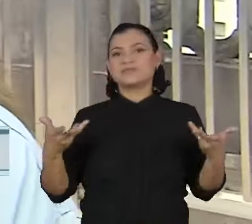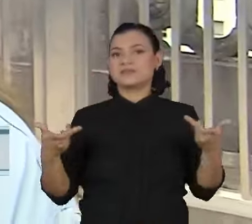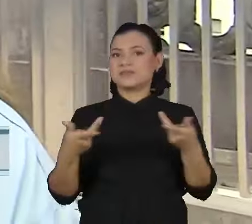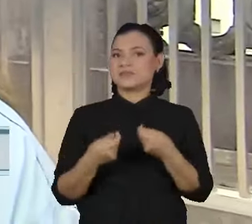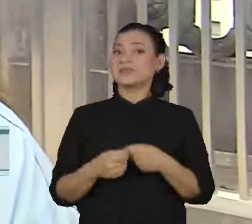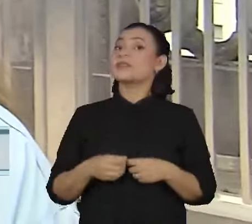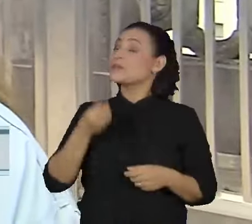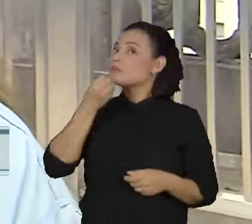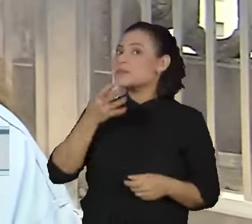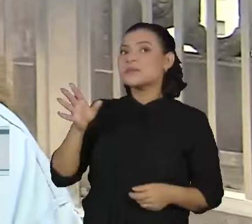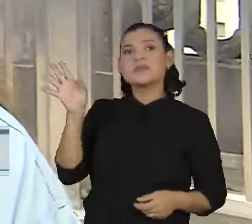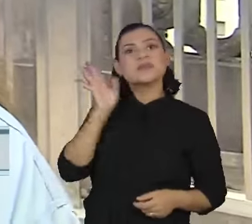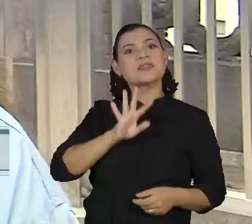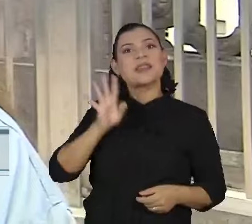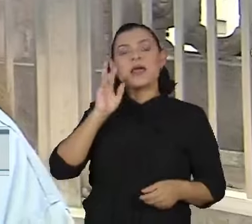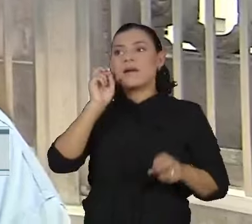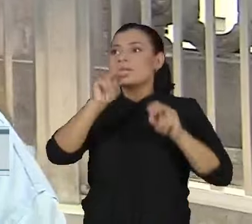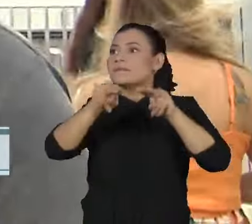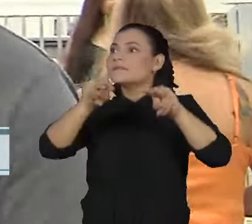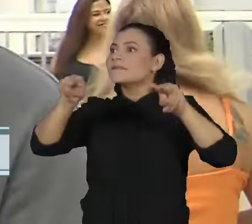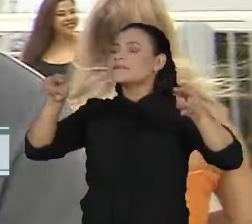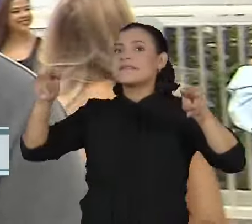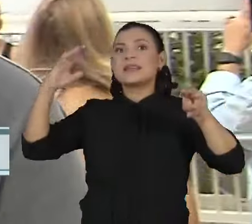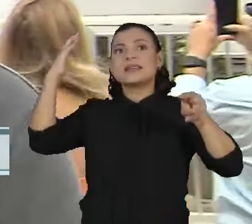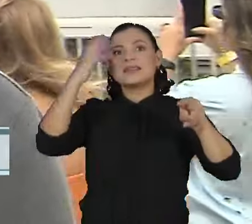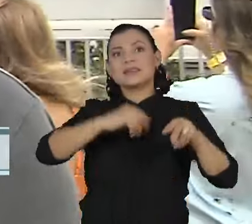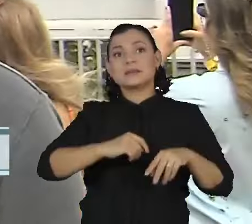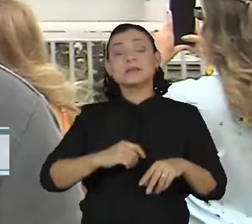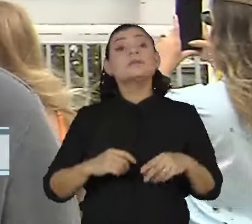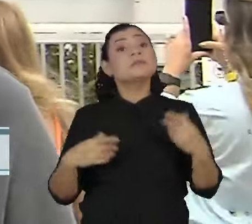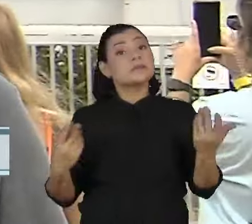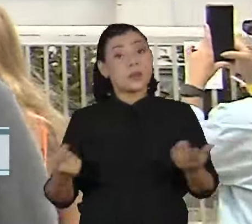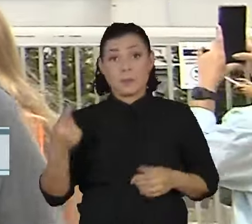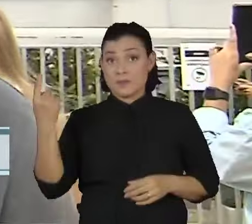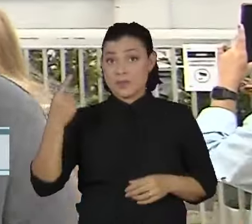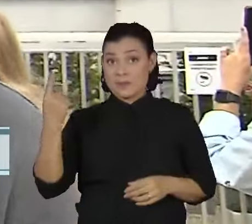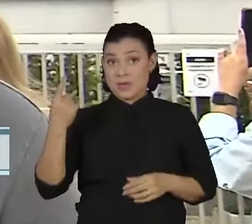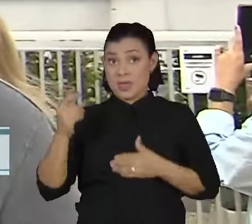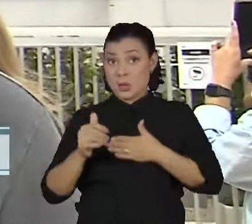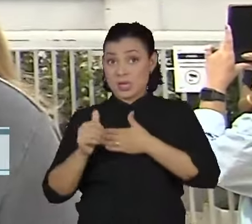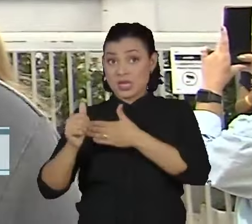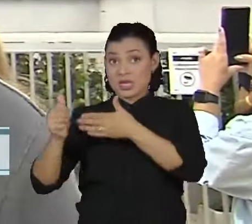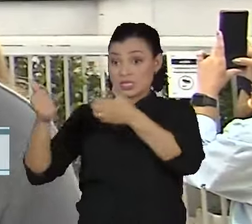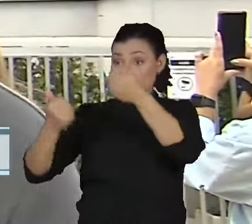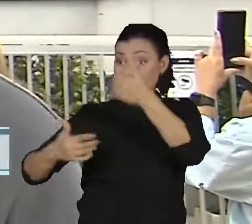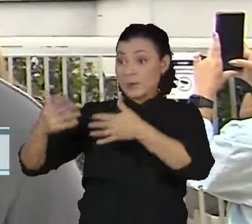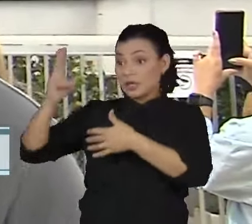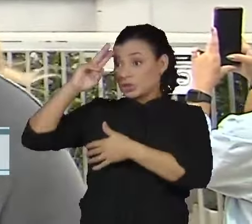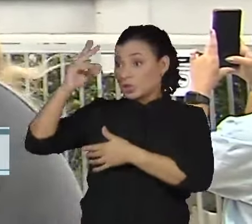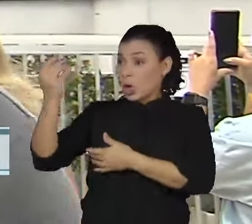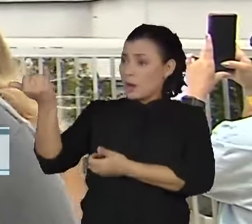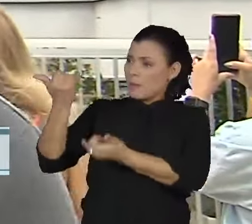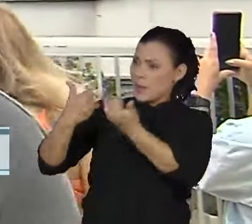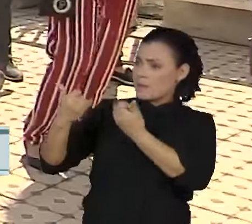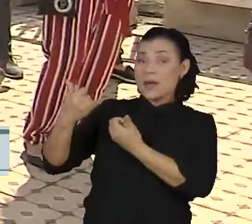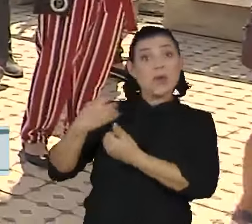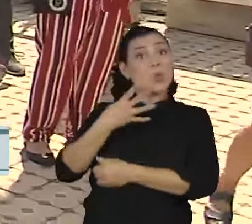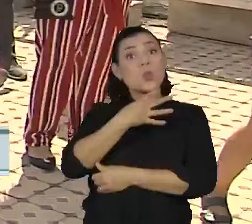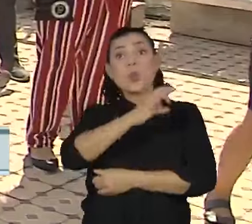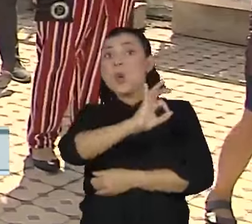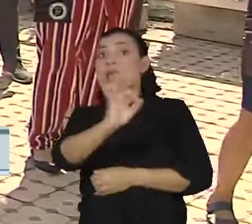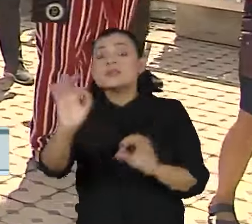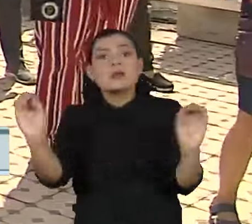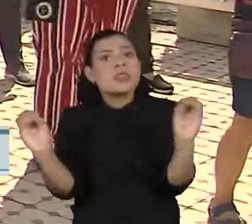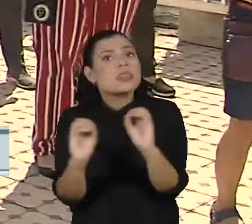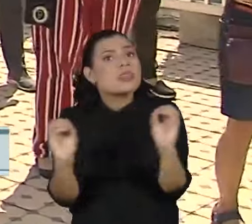Demais, muito legal a vista, sensacional. A primeira parte, que o Gui explica um pouco sobre a história, realmente eu não conhecia nada